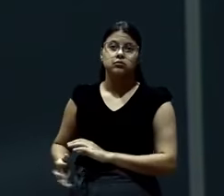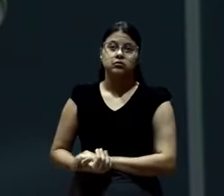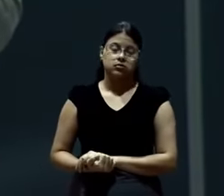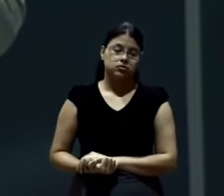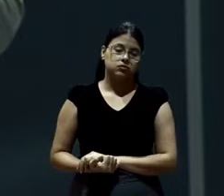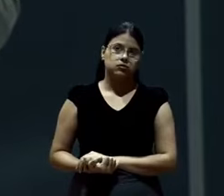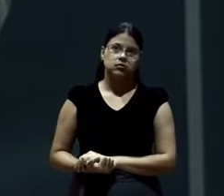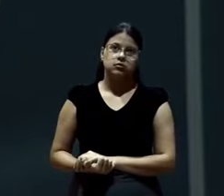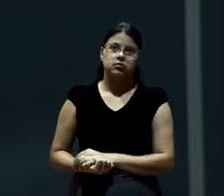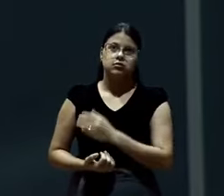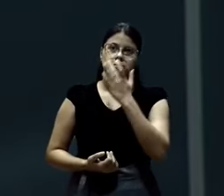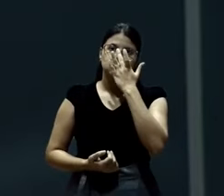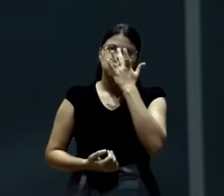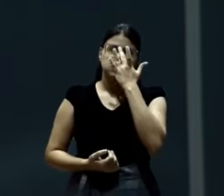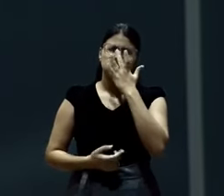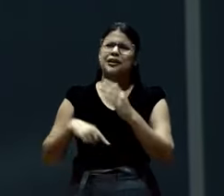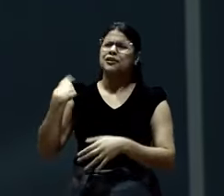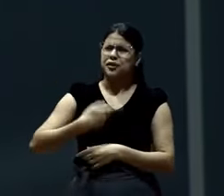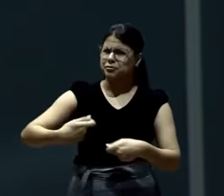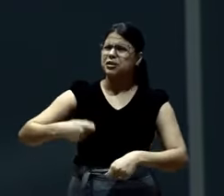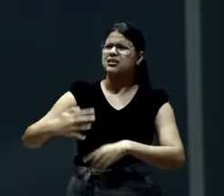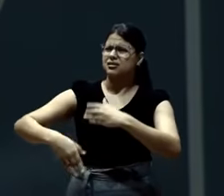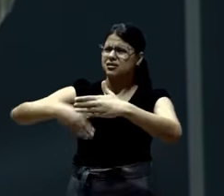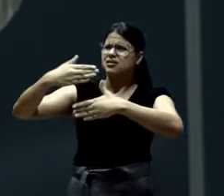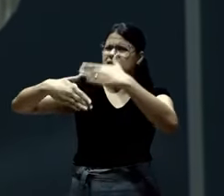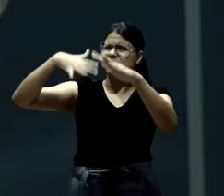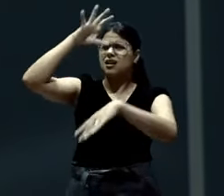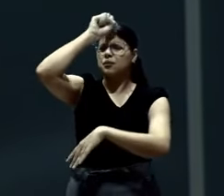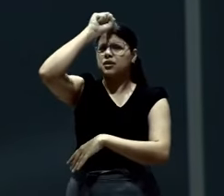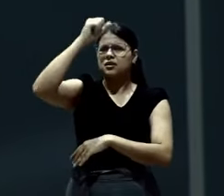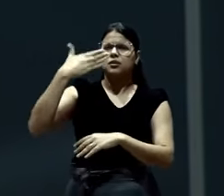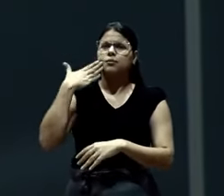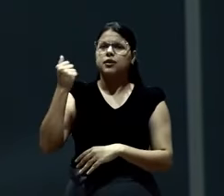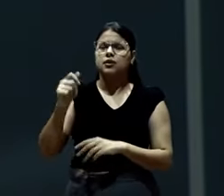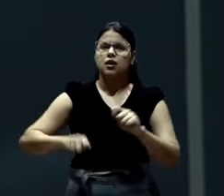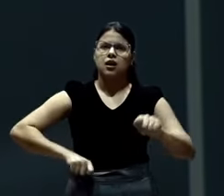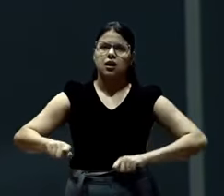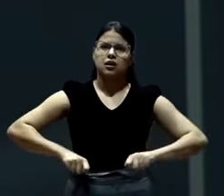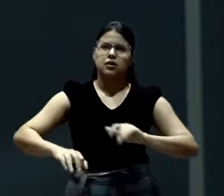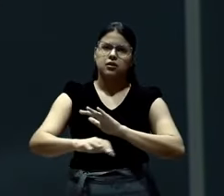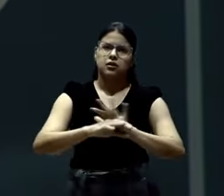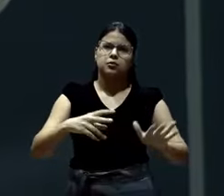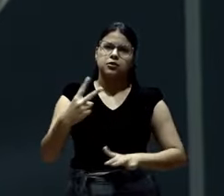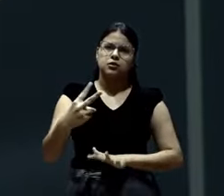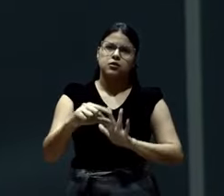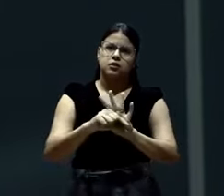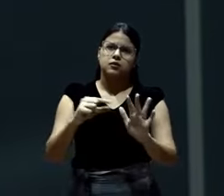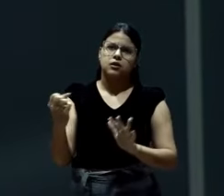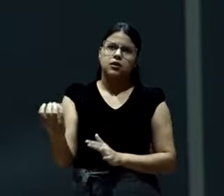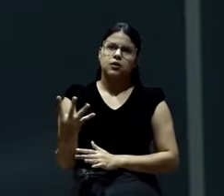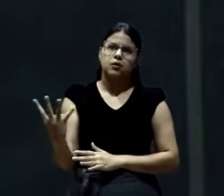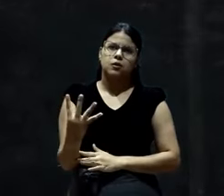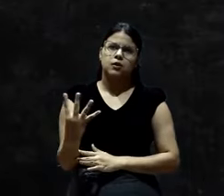Estamos distante de ser o que ela era. Capítulo 2, versículo 44. Olha o que acontecia na igreja